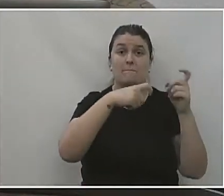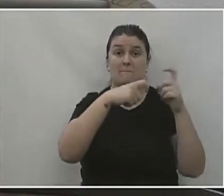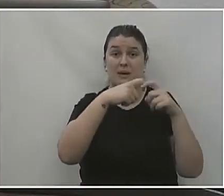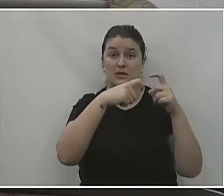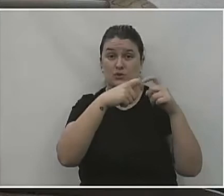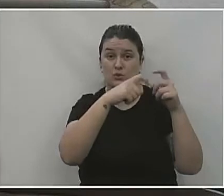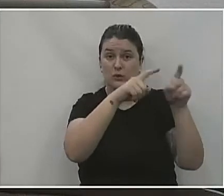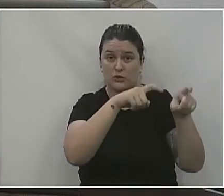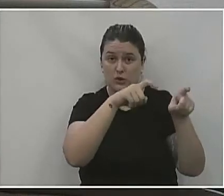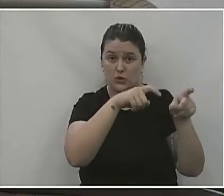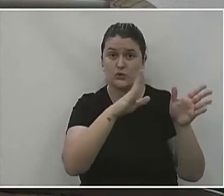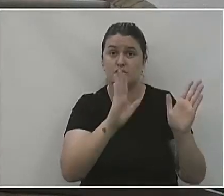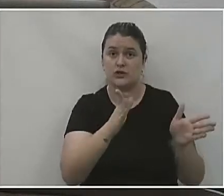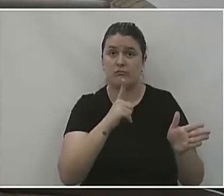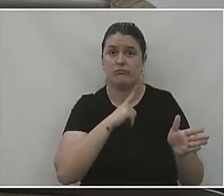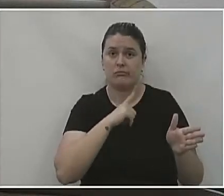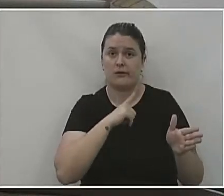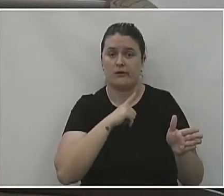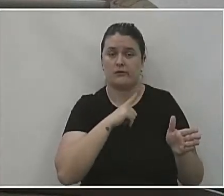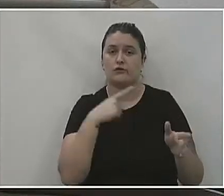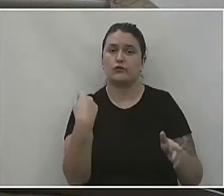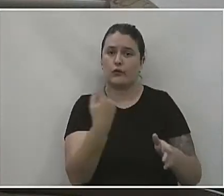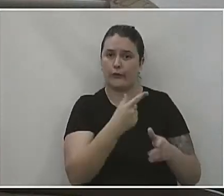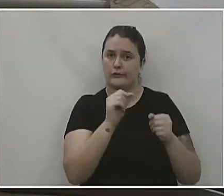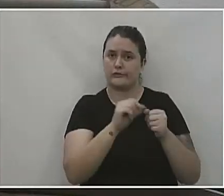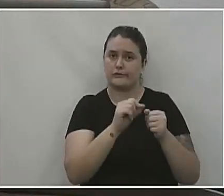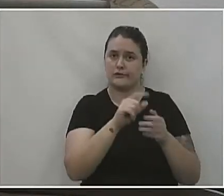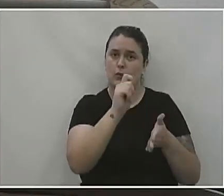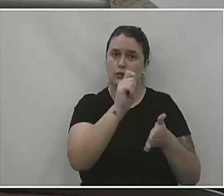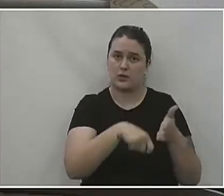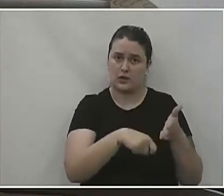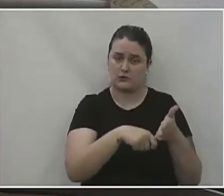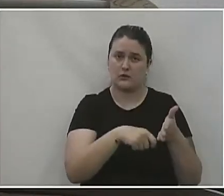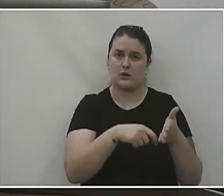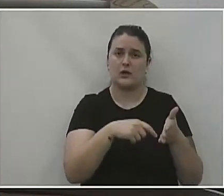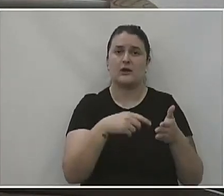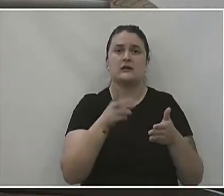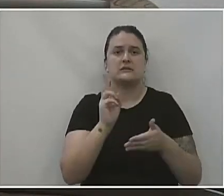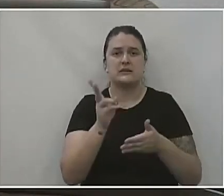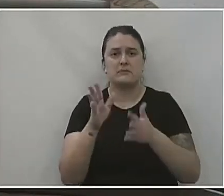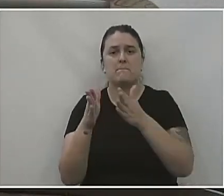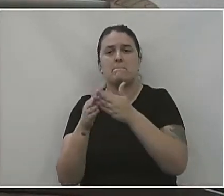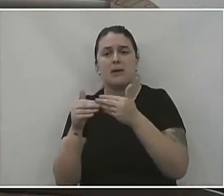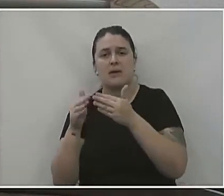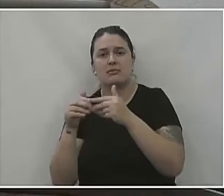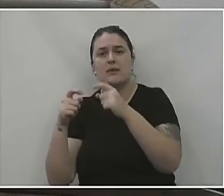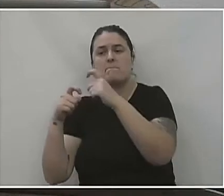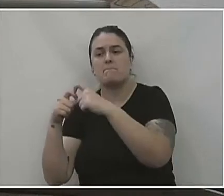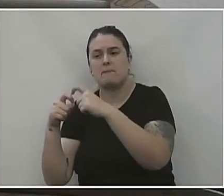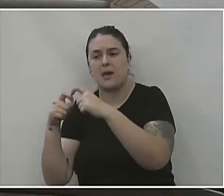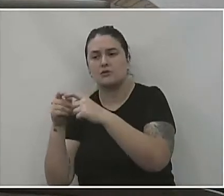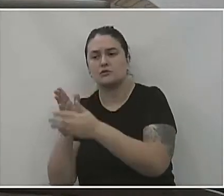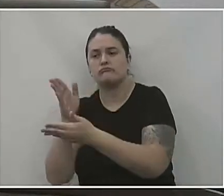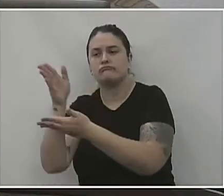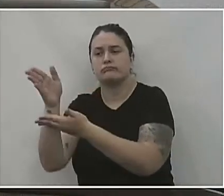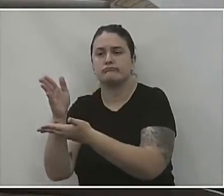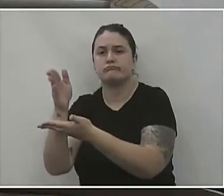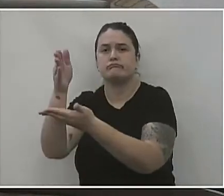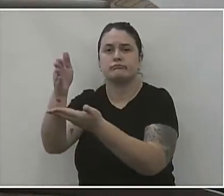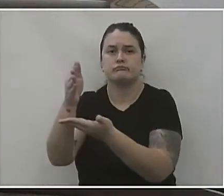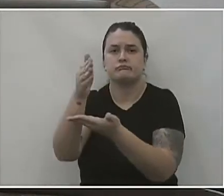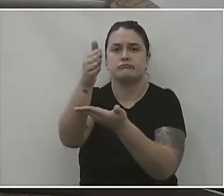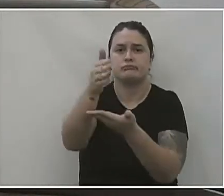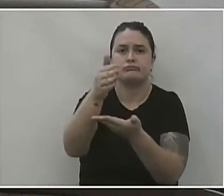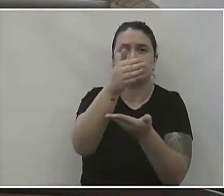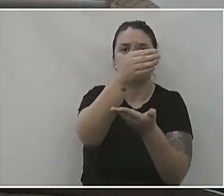Então, não está em falta, não. E a gente está com uma rotatividade de médicos mesmo, mas nós estamos conseguindo atender todos os postos,